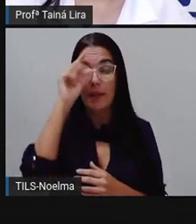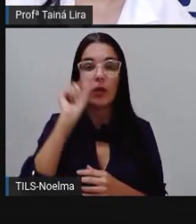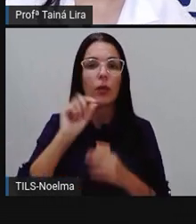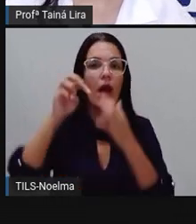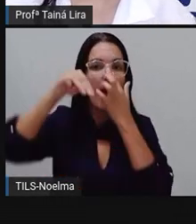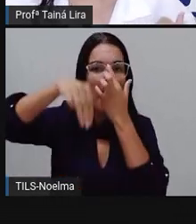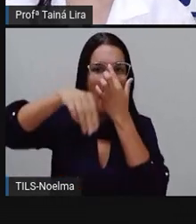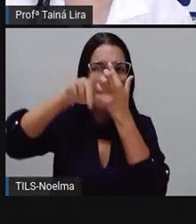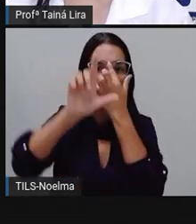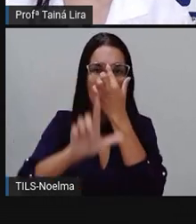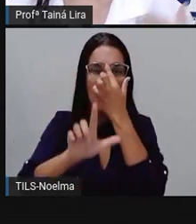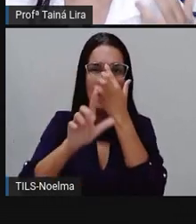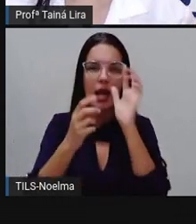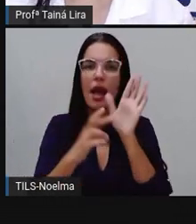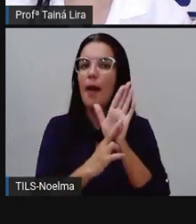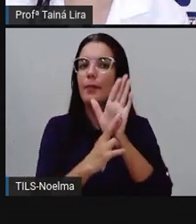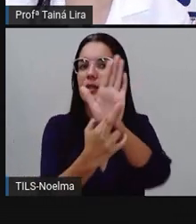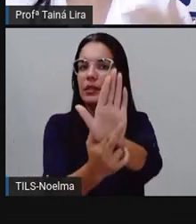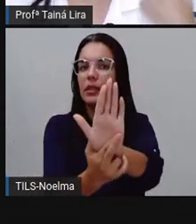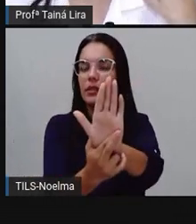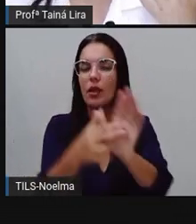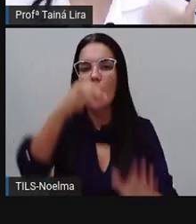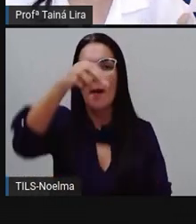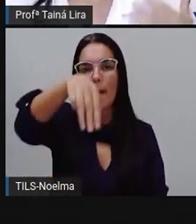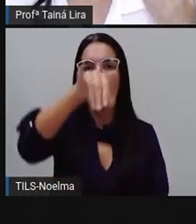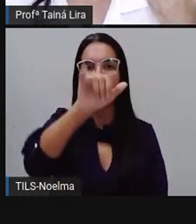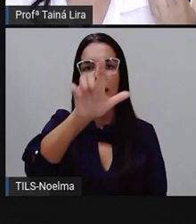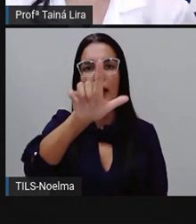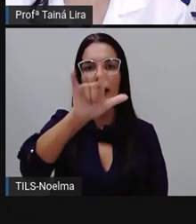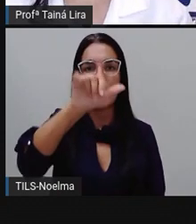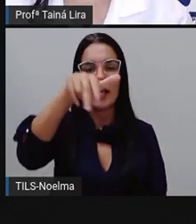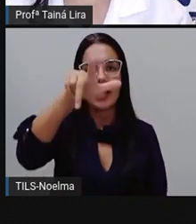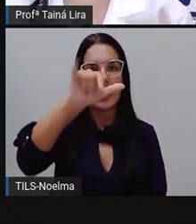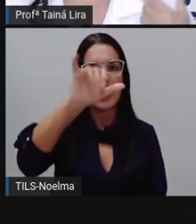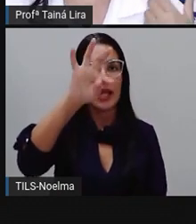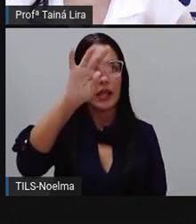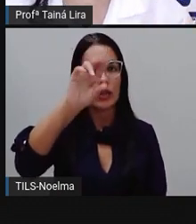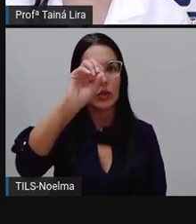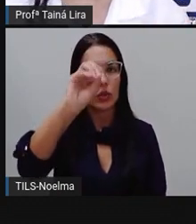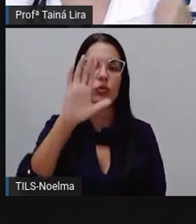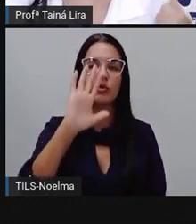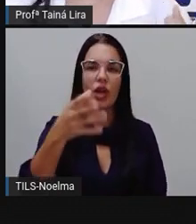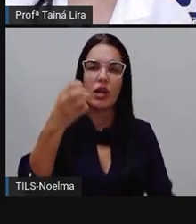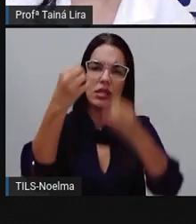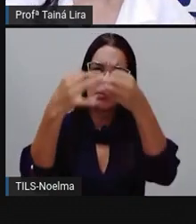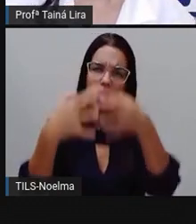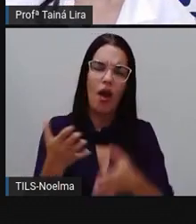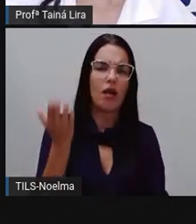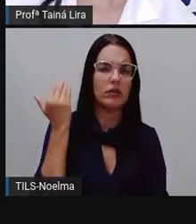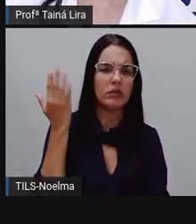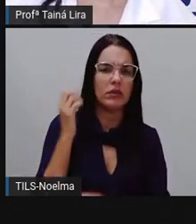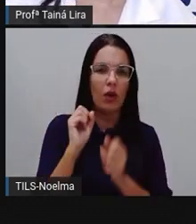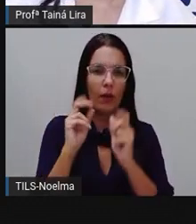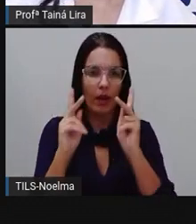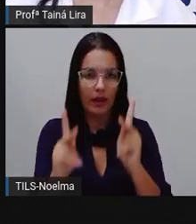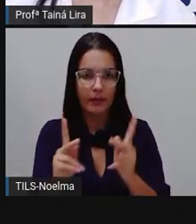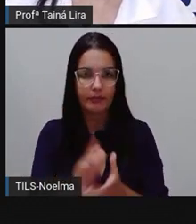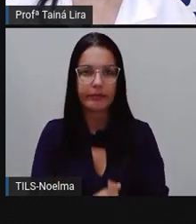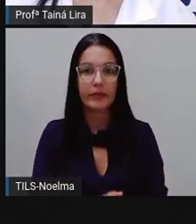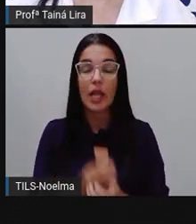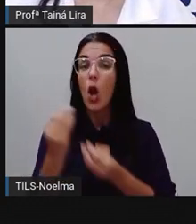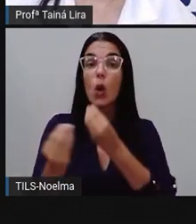que ml é uma representação da palavra mililitro. A Pró já falou isso aqui, tá bom? Modo de